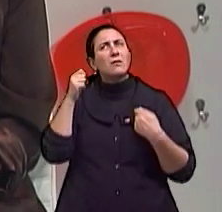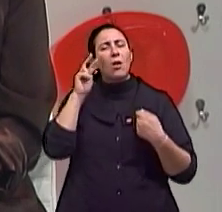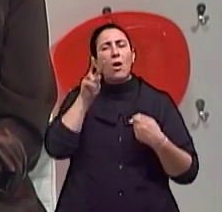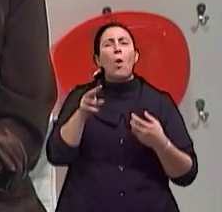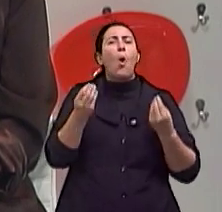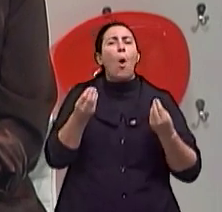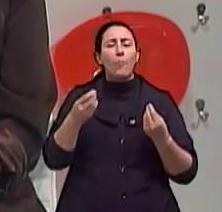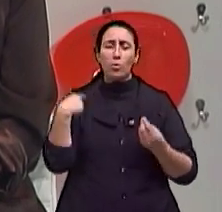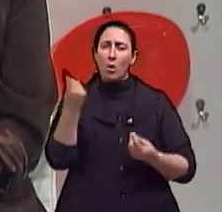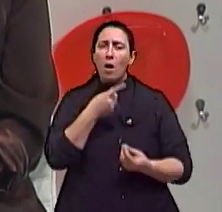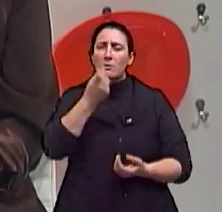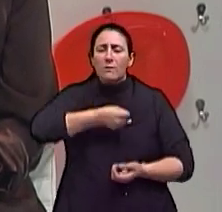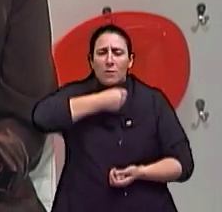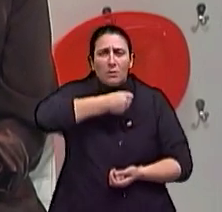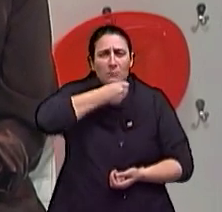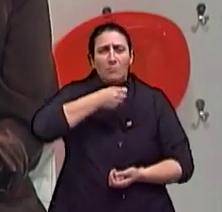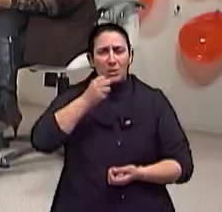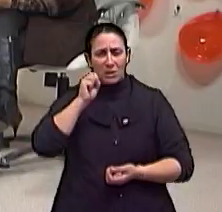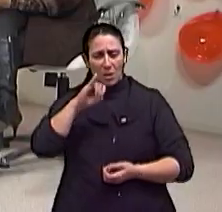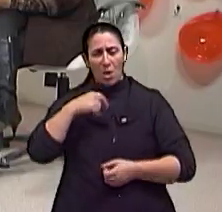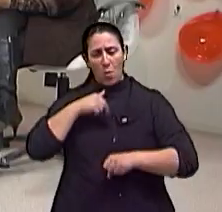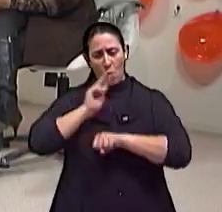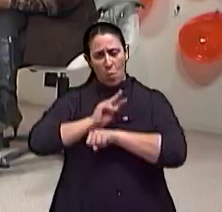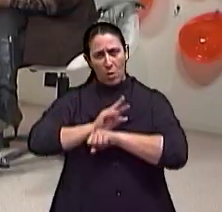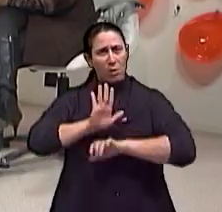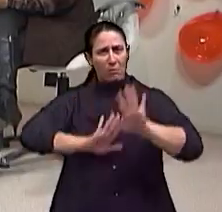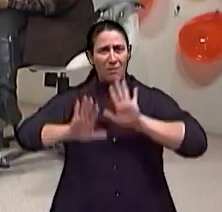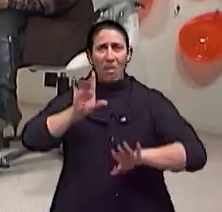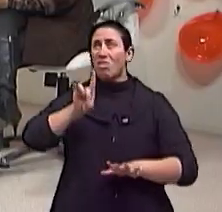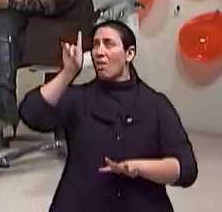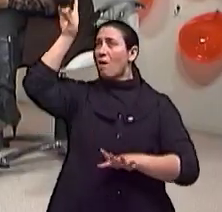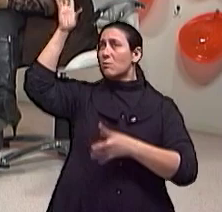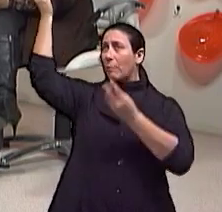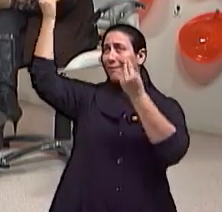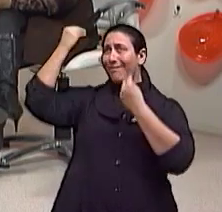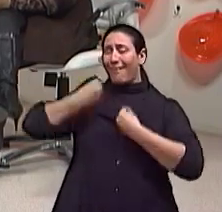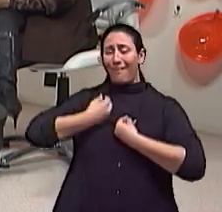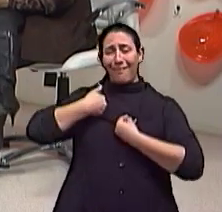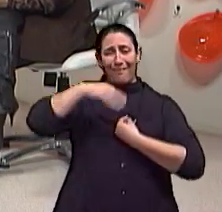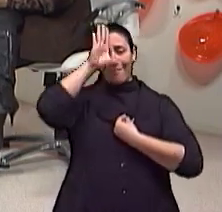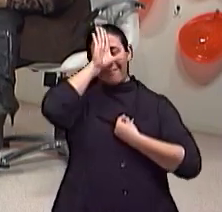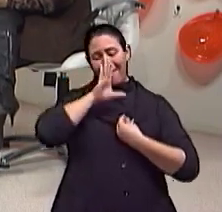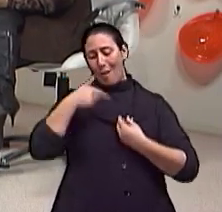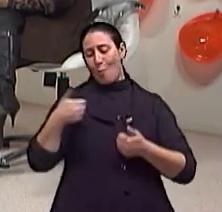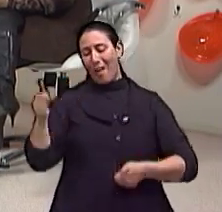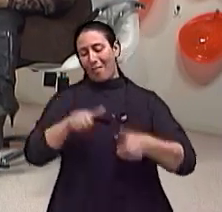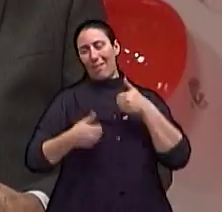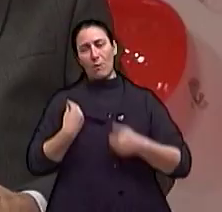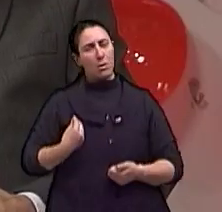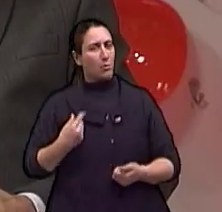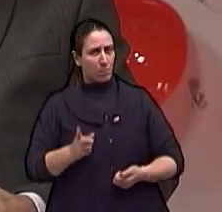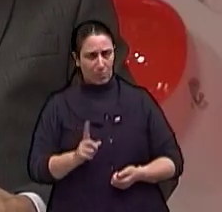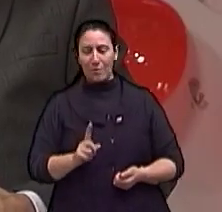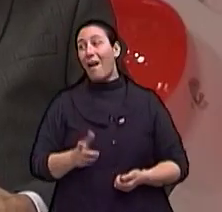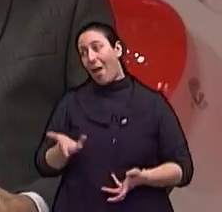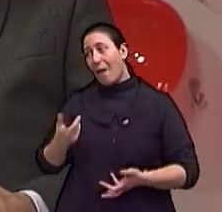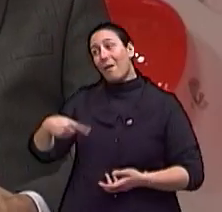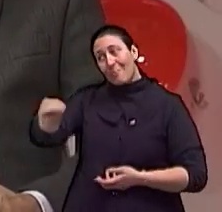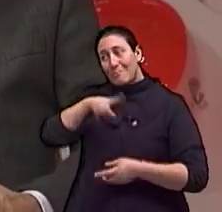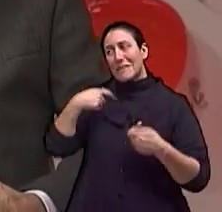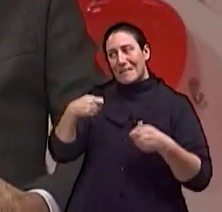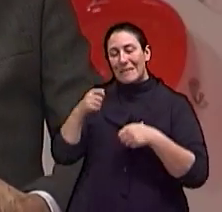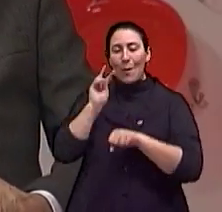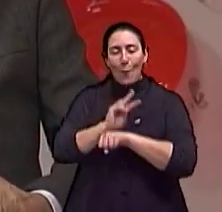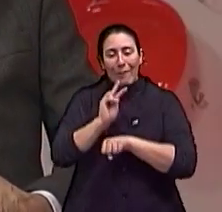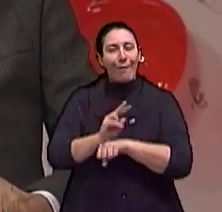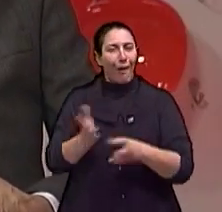gente está envelhecendo, né? Deus não dá de presente, ele só ajuda, né, doutor? A gente pode se defender um pouquinho, mas aí não